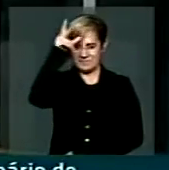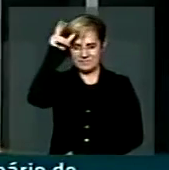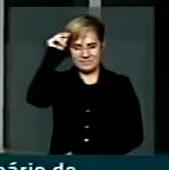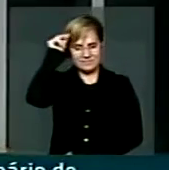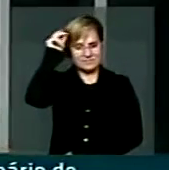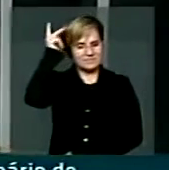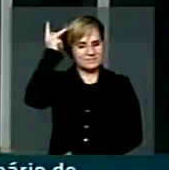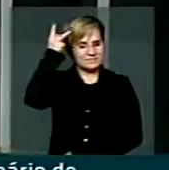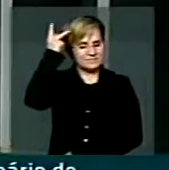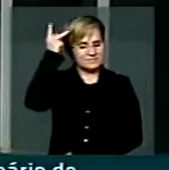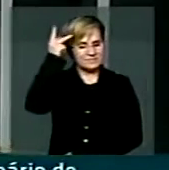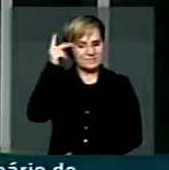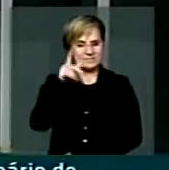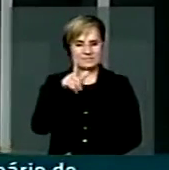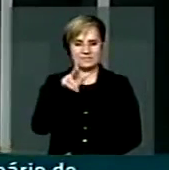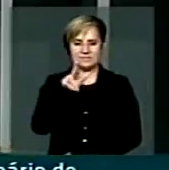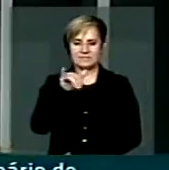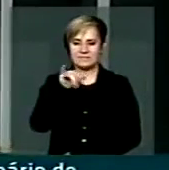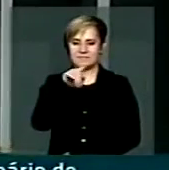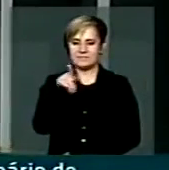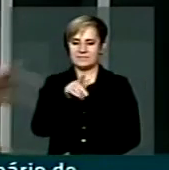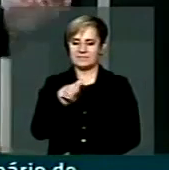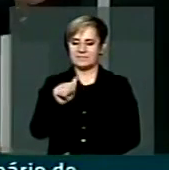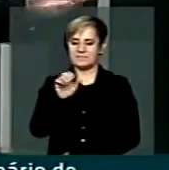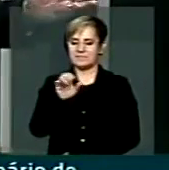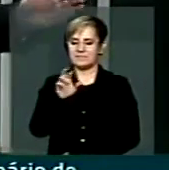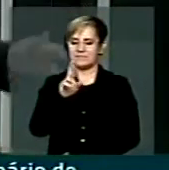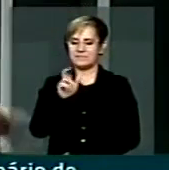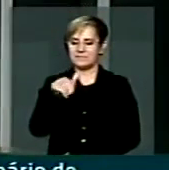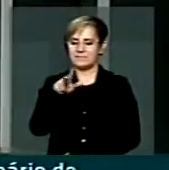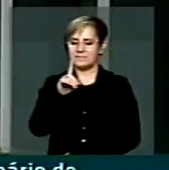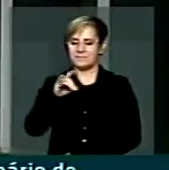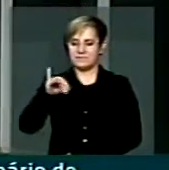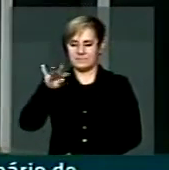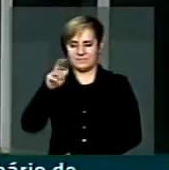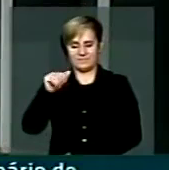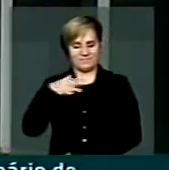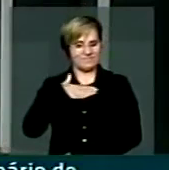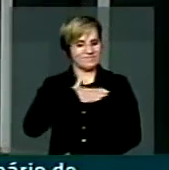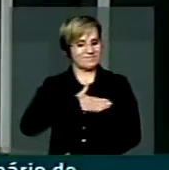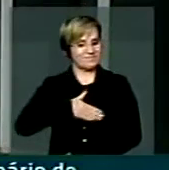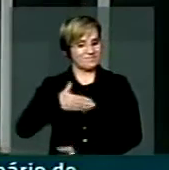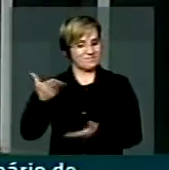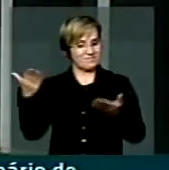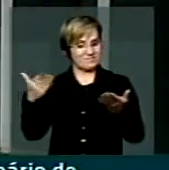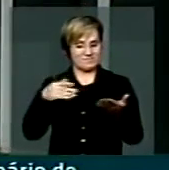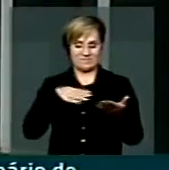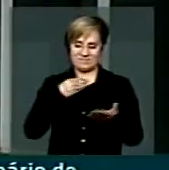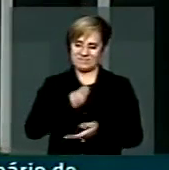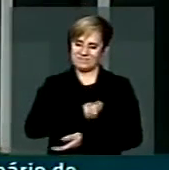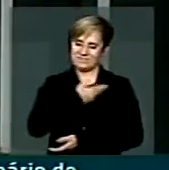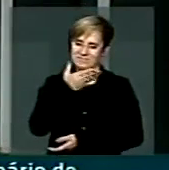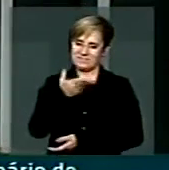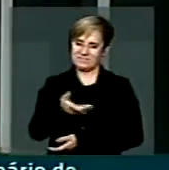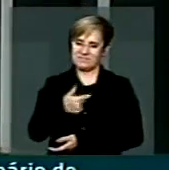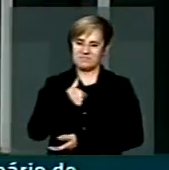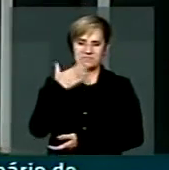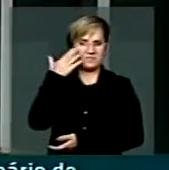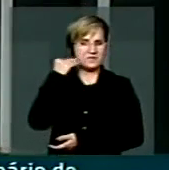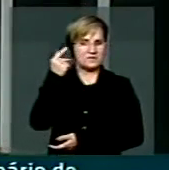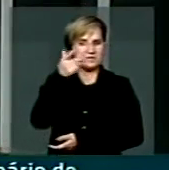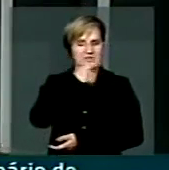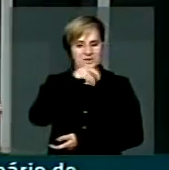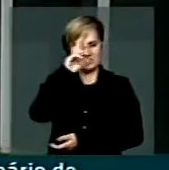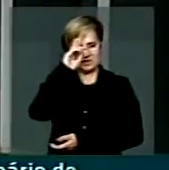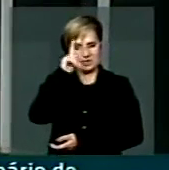São Paulo, que muito nos honra aqui com a sua presença, sei que a senhora tem sangue nordestino,